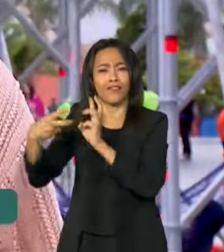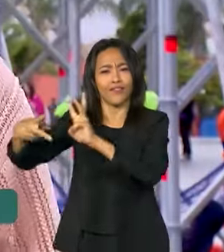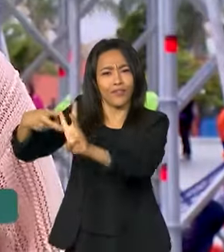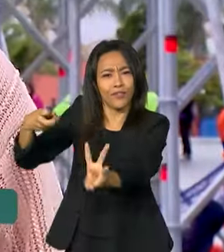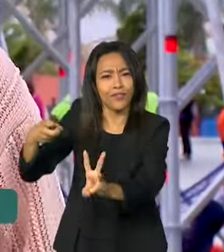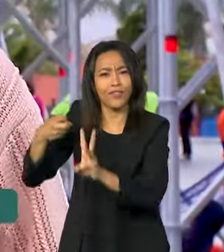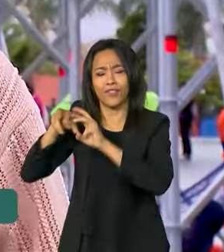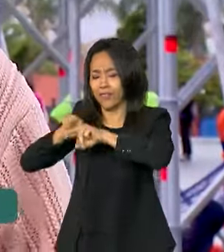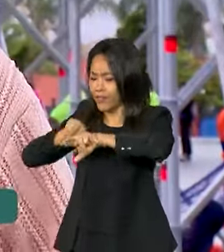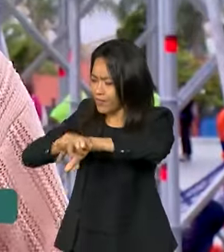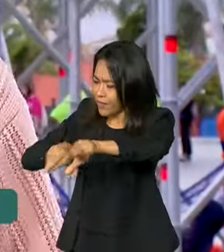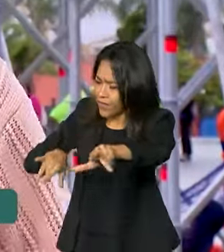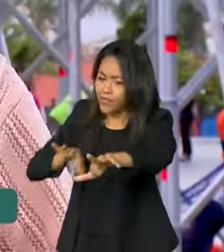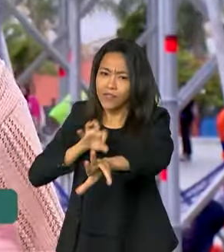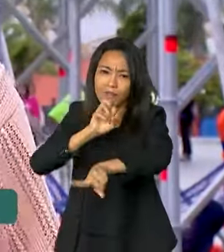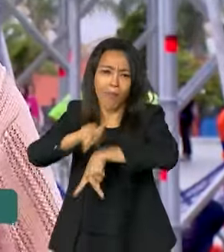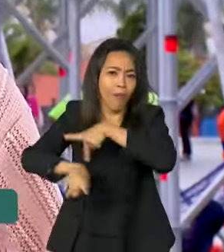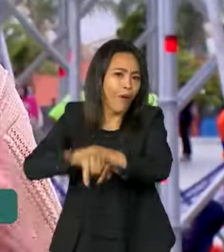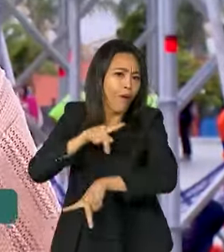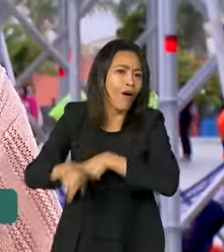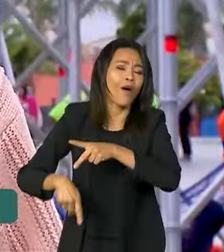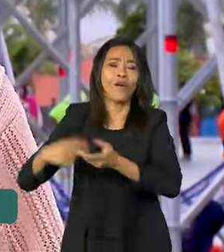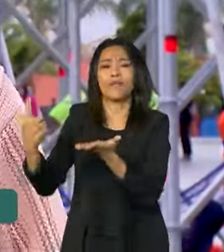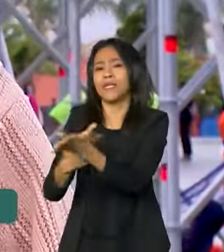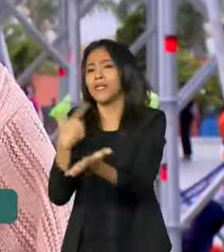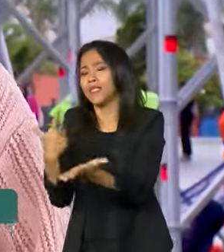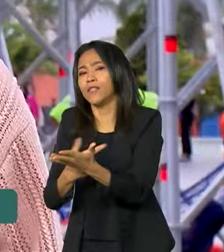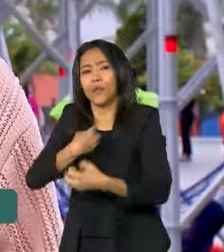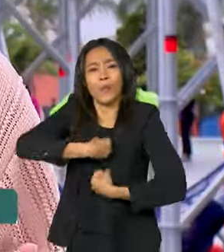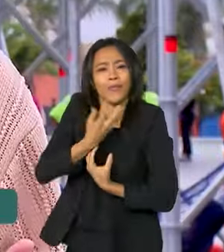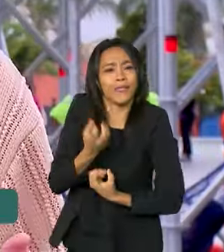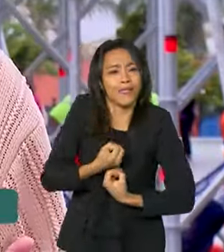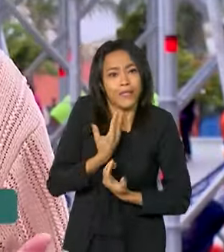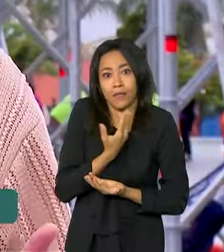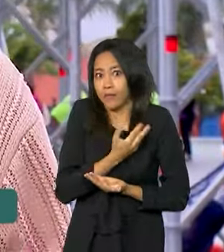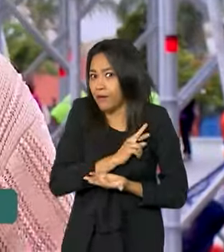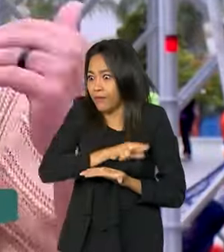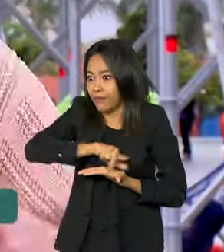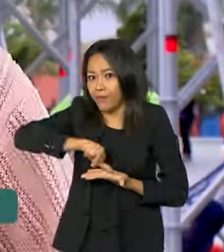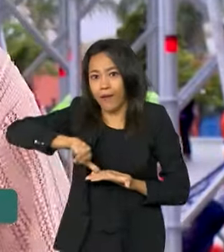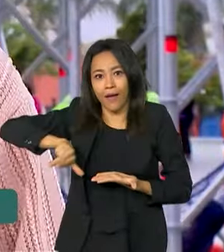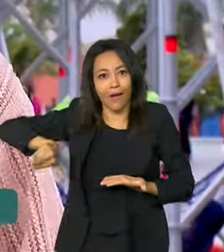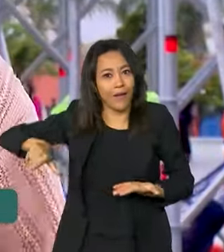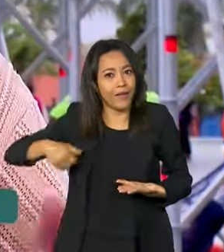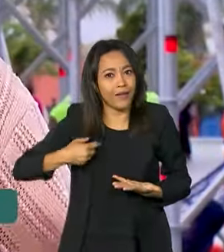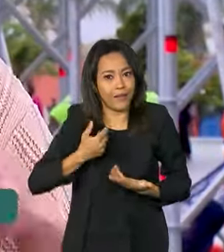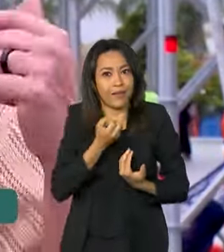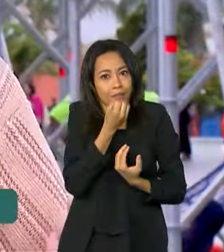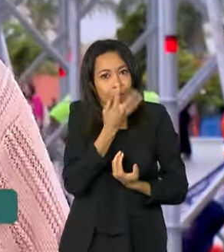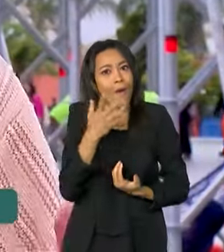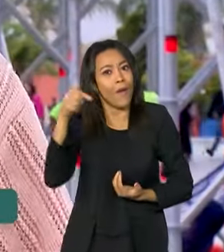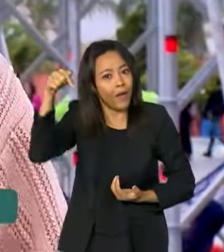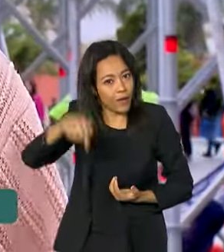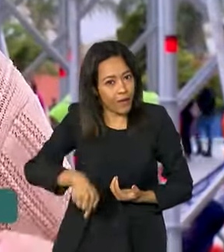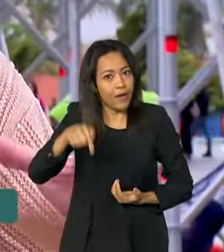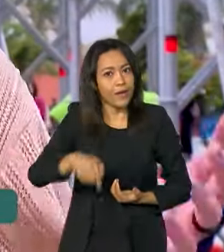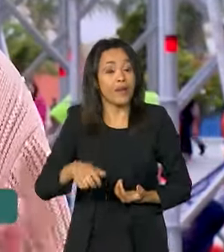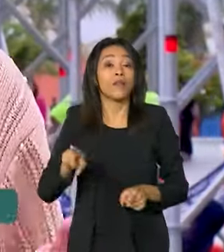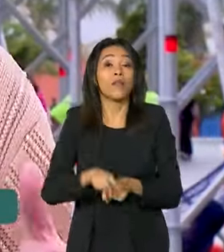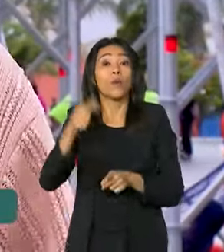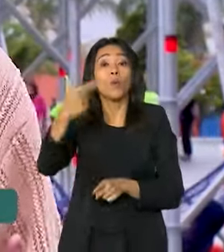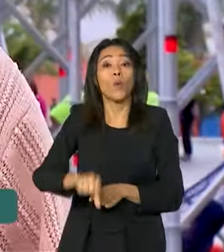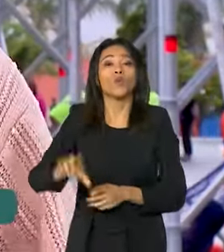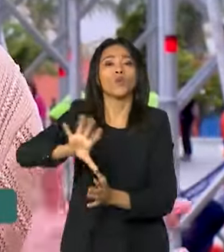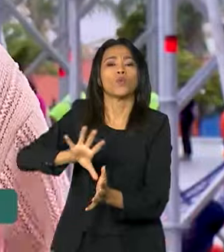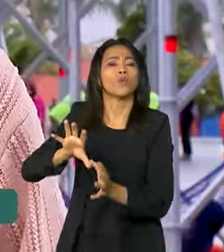artesanatos de diferentes povos, livros, literatura, poesia. Então, tem muita coisa boa por aqui. E além disso, também está acontecendo o CRIA, que